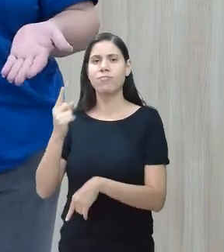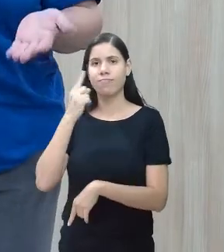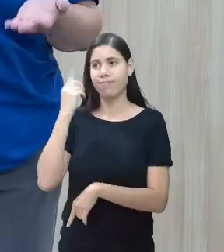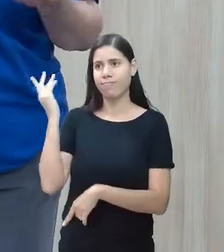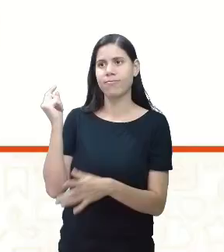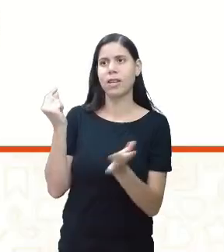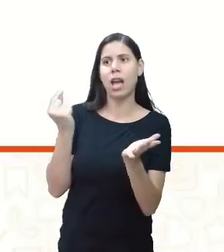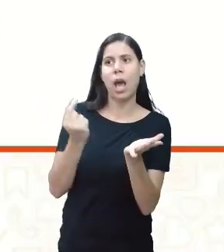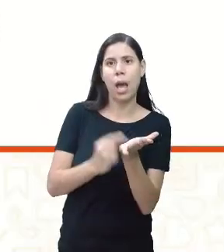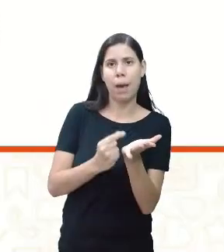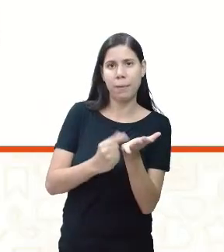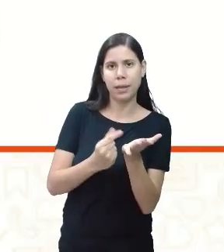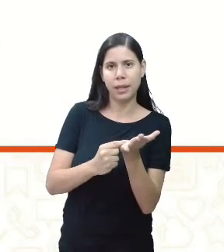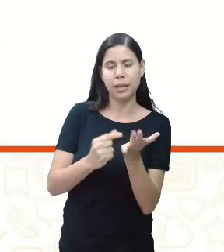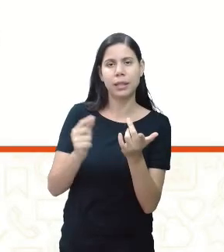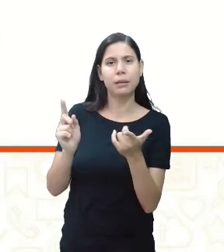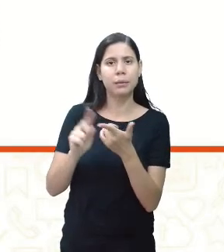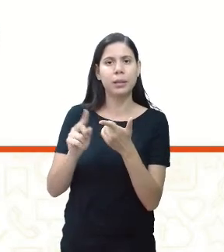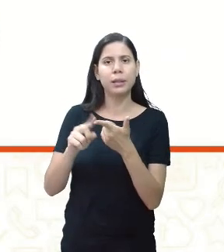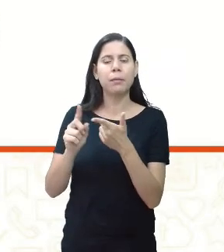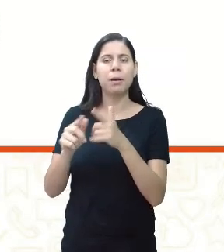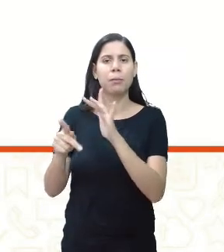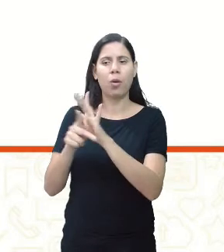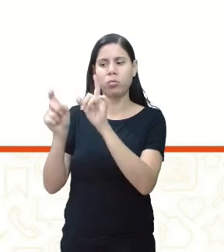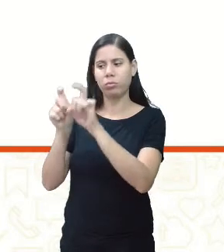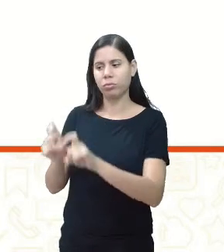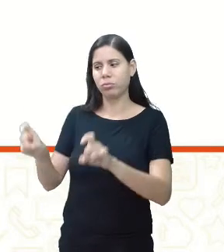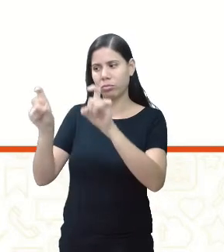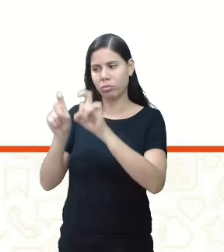aplicativos e softwares em computadores.